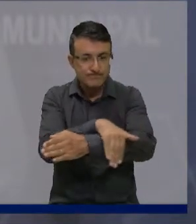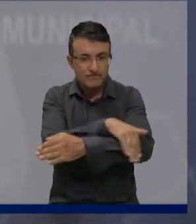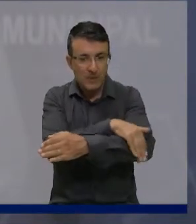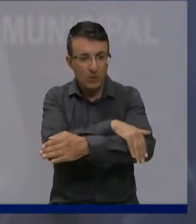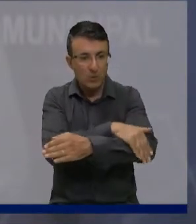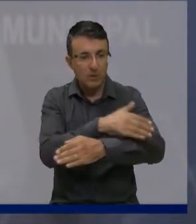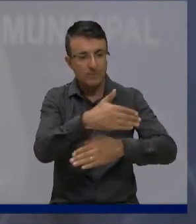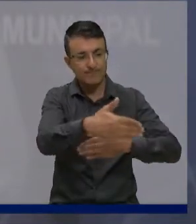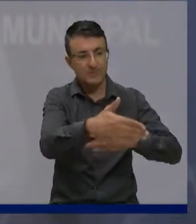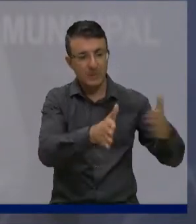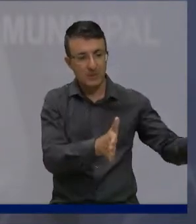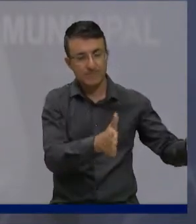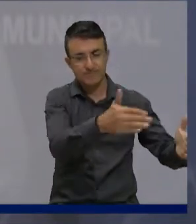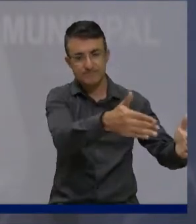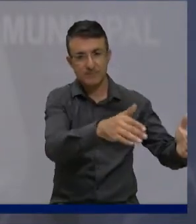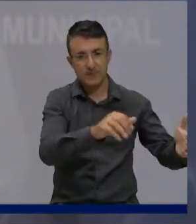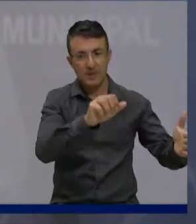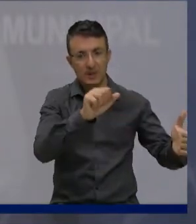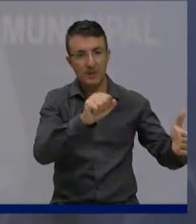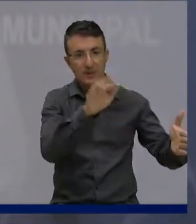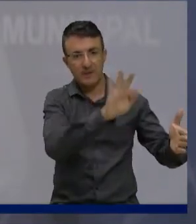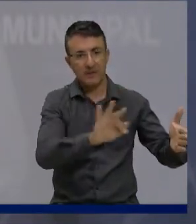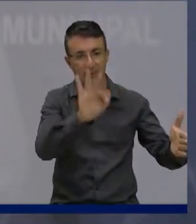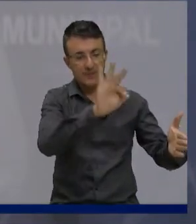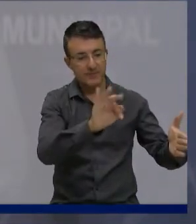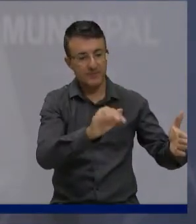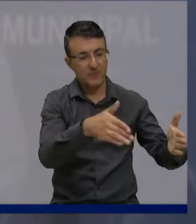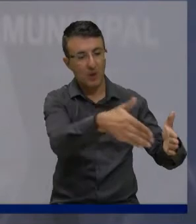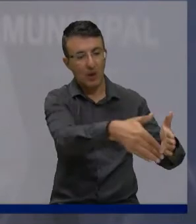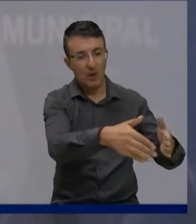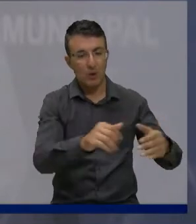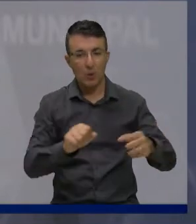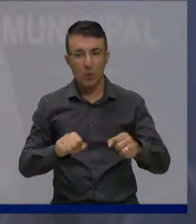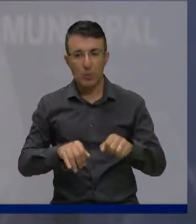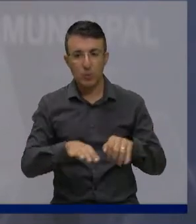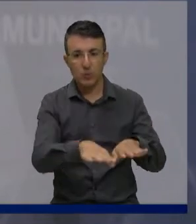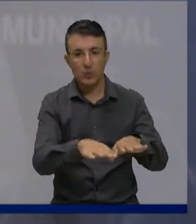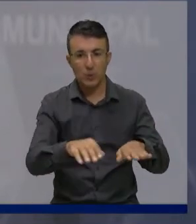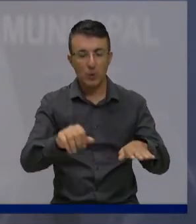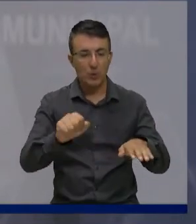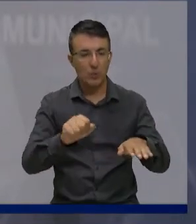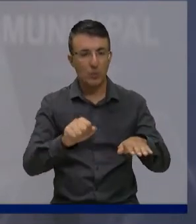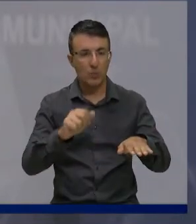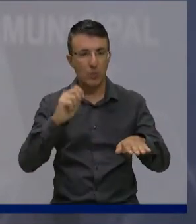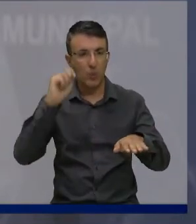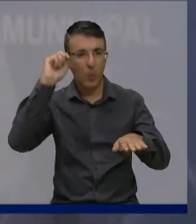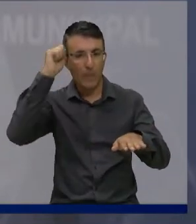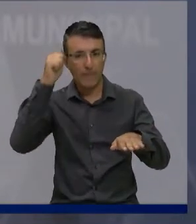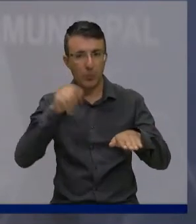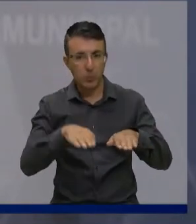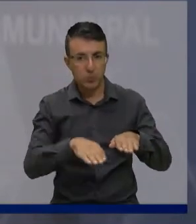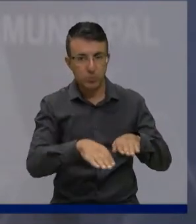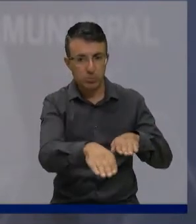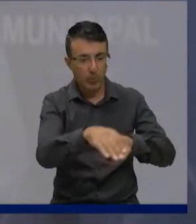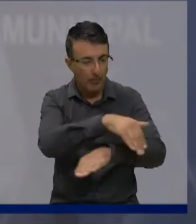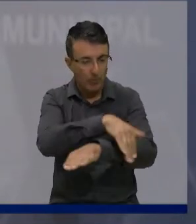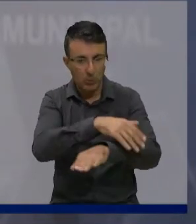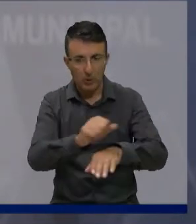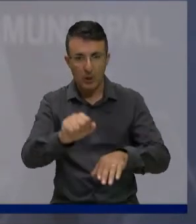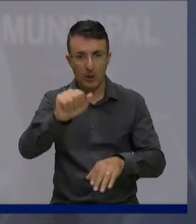asfalto parado. Eu não fui eleito em 2008, foi aquela eleição que eu fiz quase 6 mil votos por um erro do